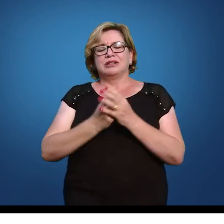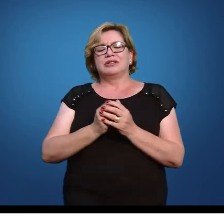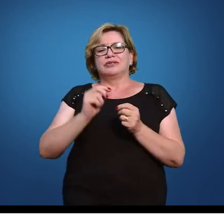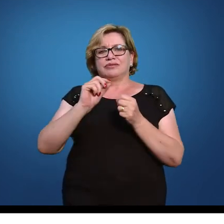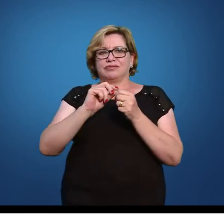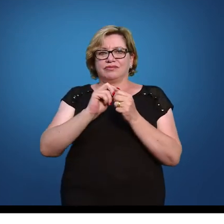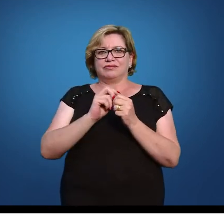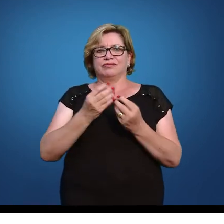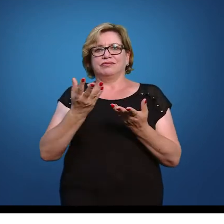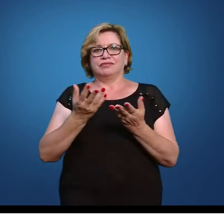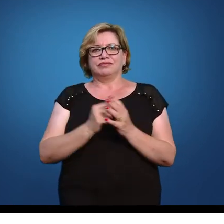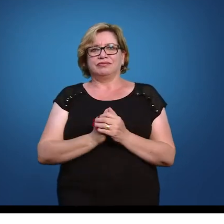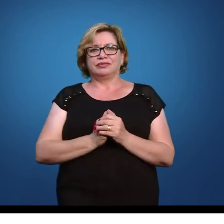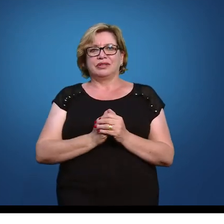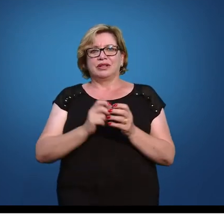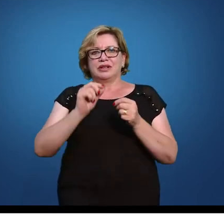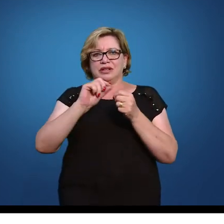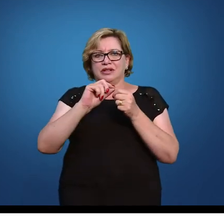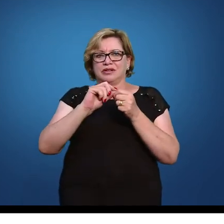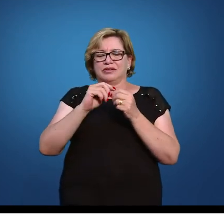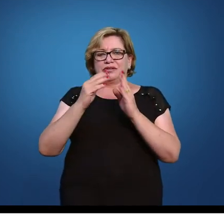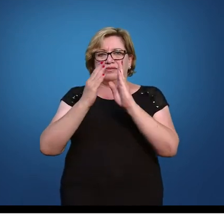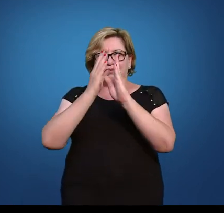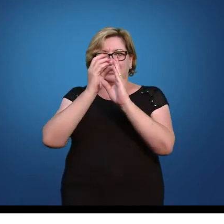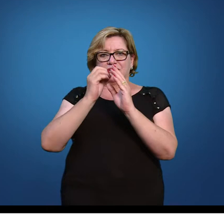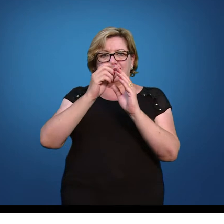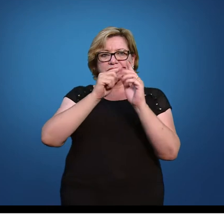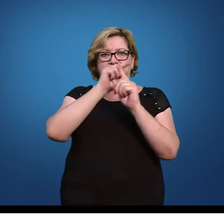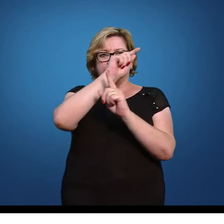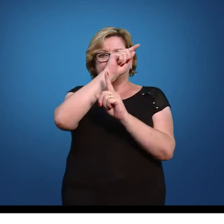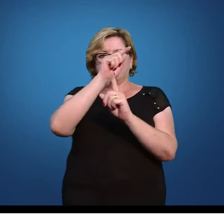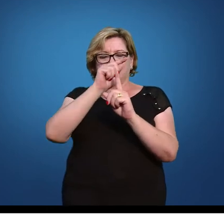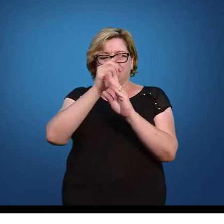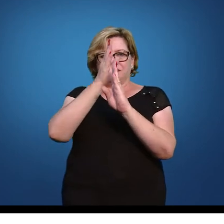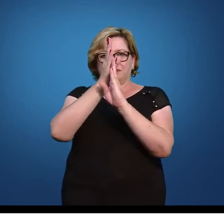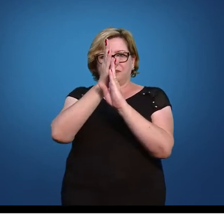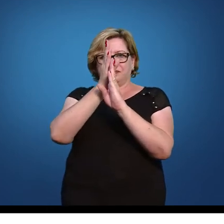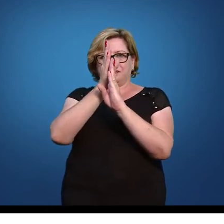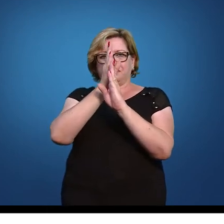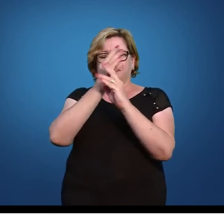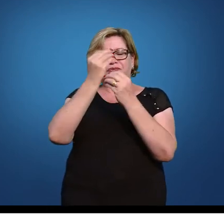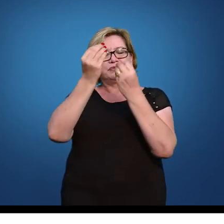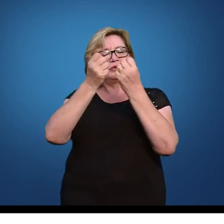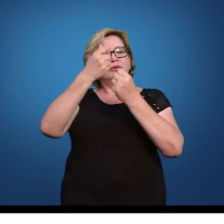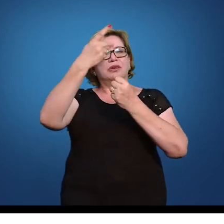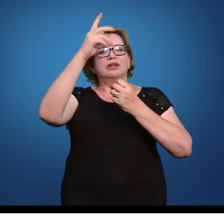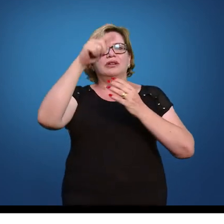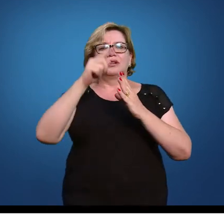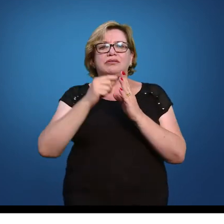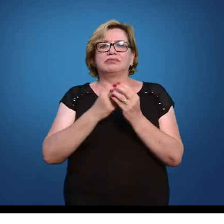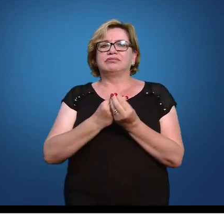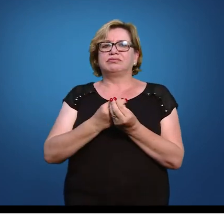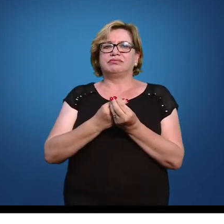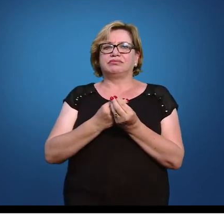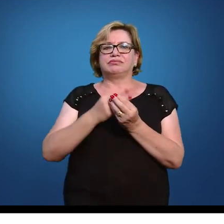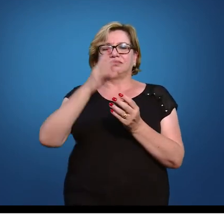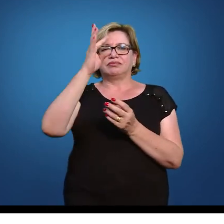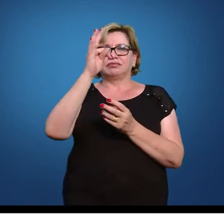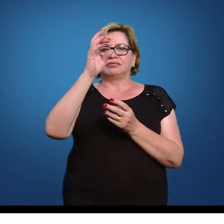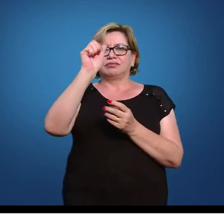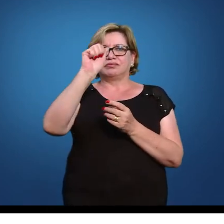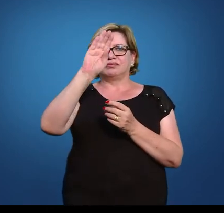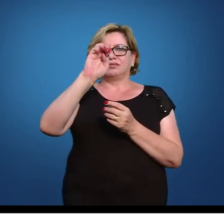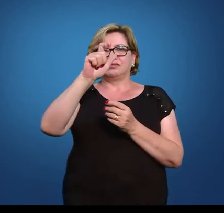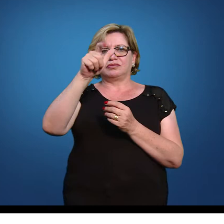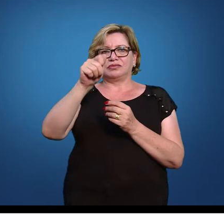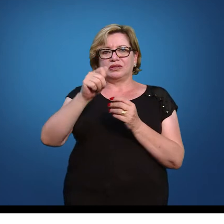encontrar foi assim que ela foi construída exatamente me dando a área do Z do meio até o valor que eu preciso então na tabela